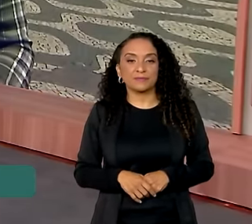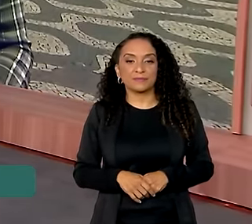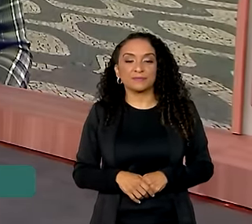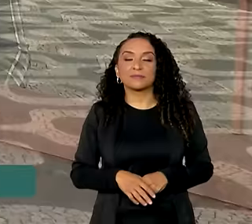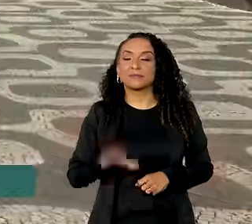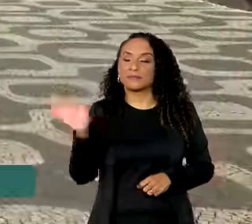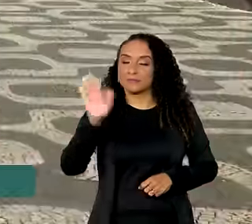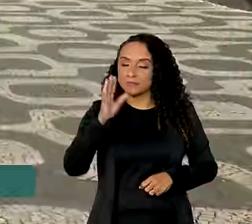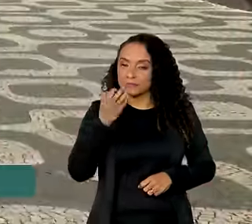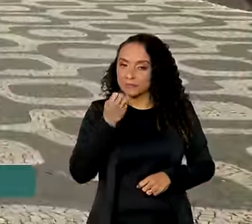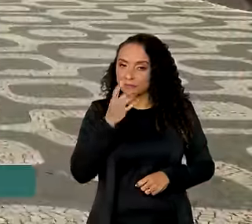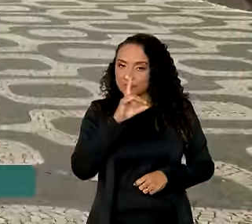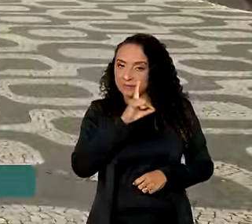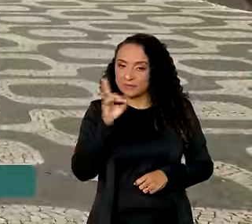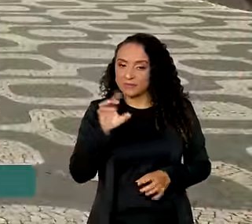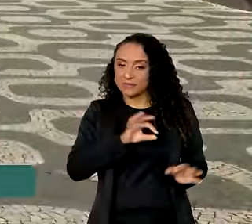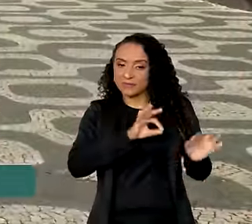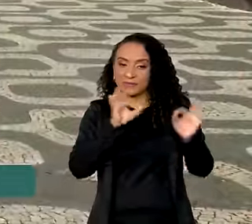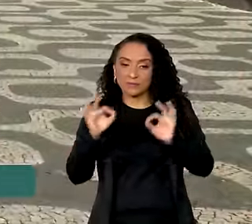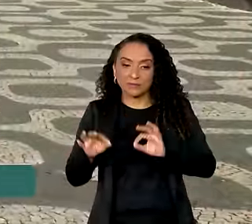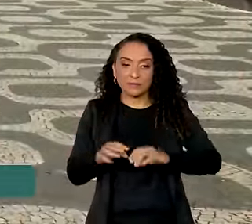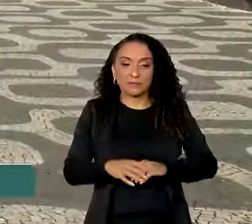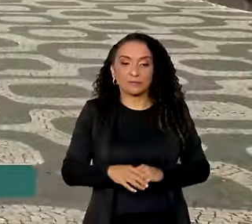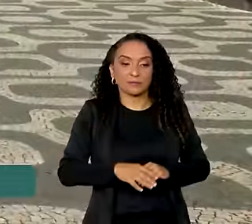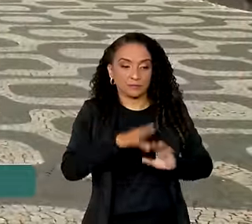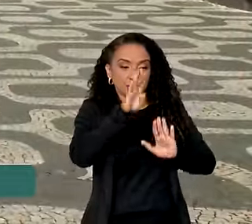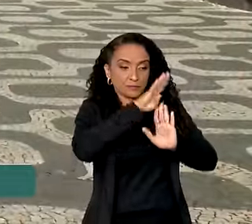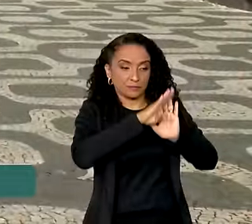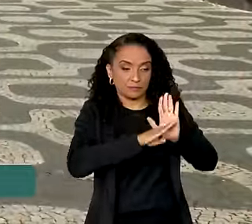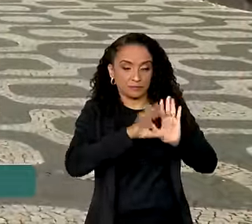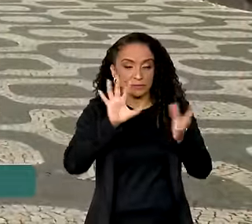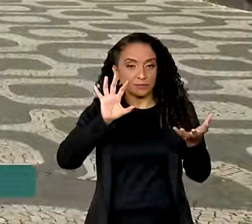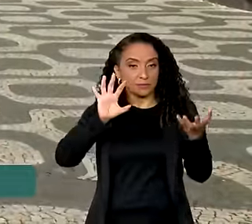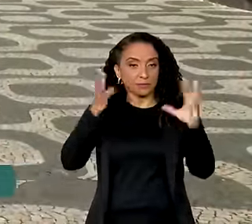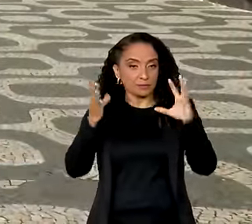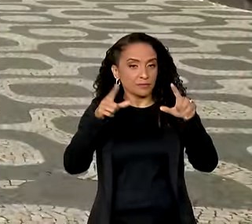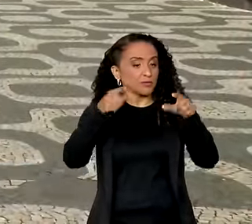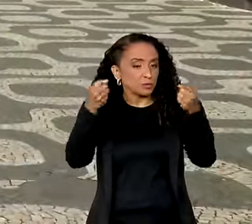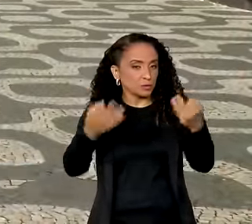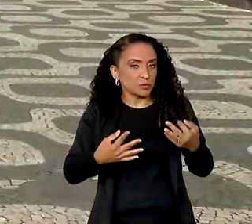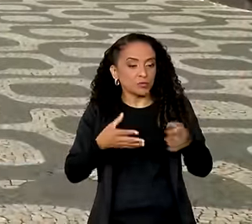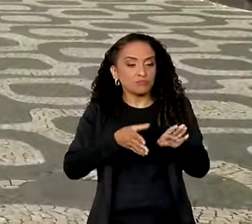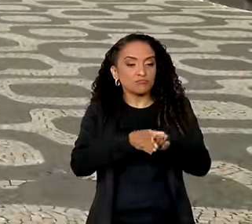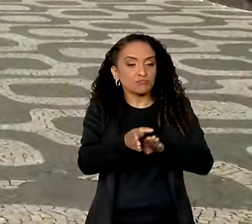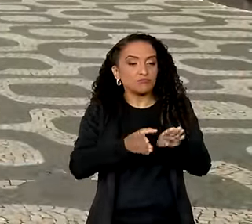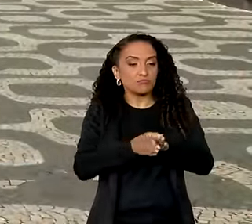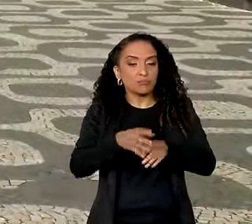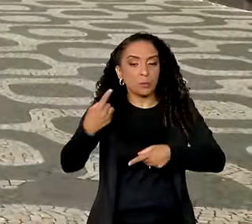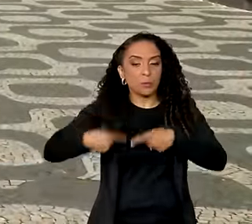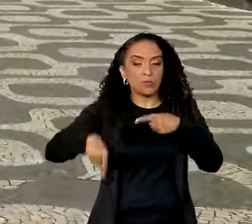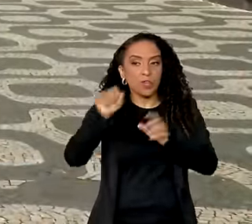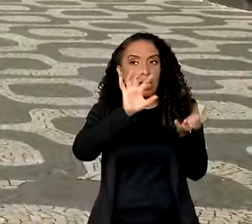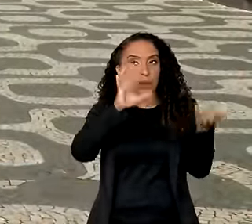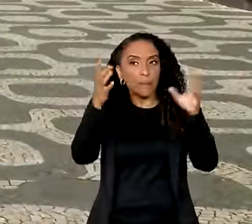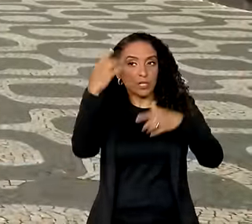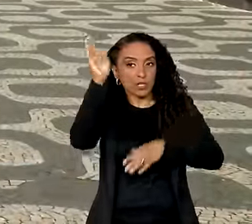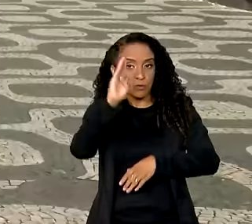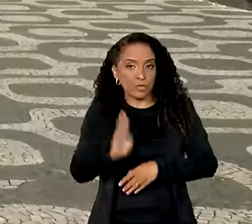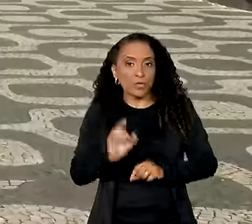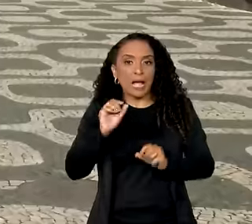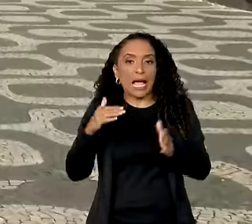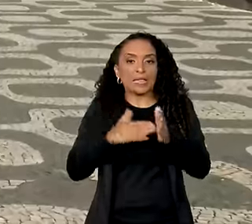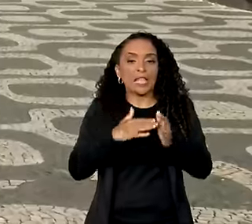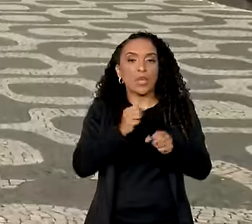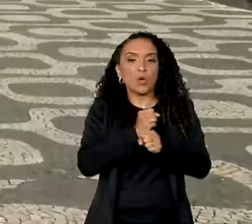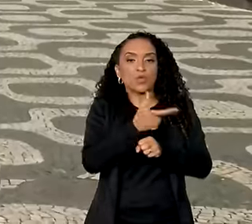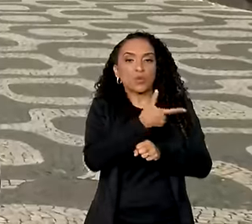Oi, Karine. Bom dia para você. Bom dia a todos. O Plano Clima, Karine, como você disse, vai orientar a política climática brasileira até o